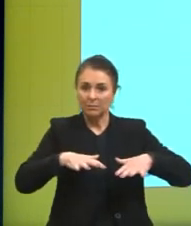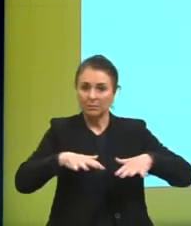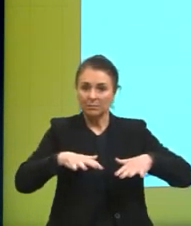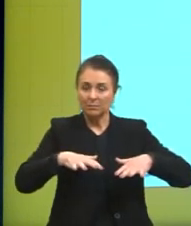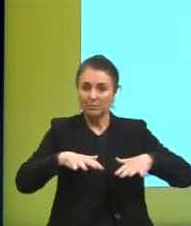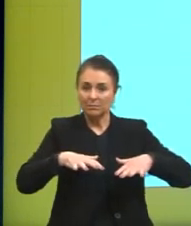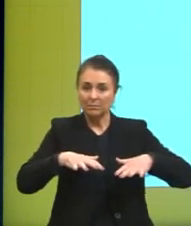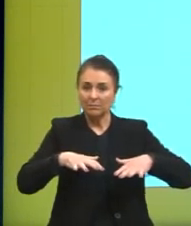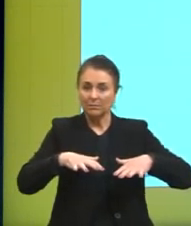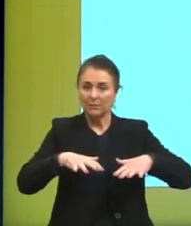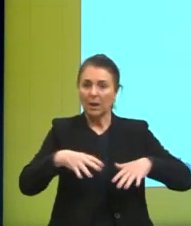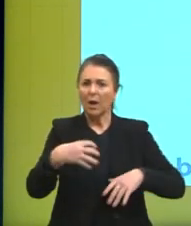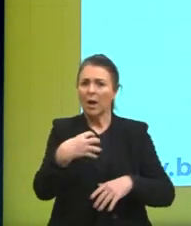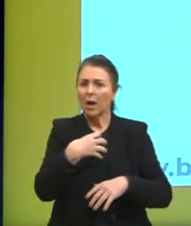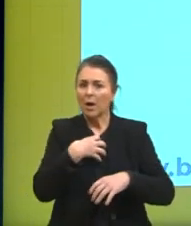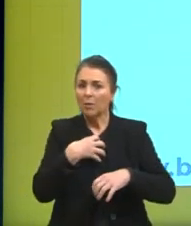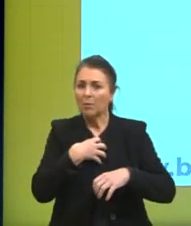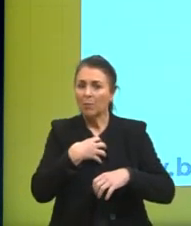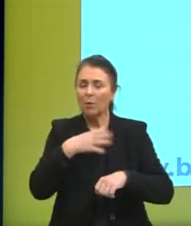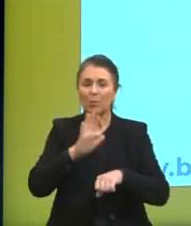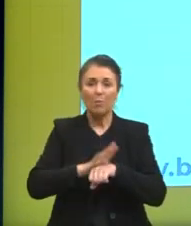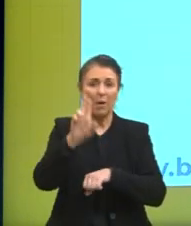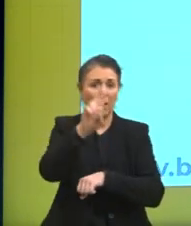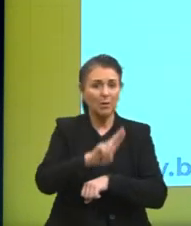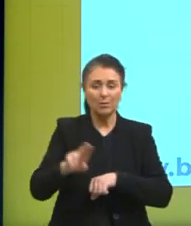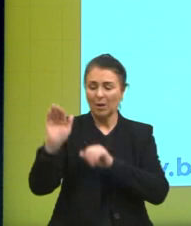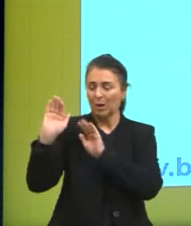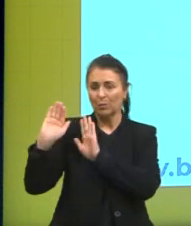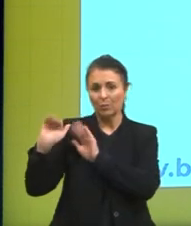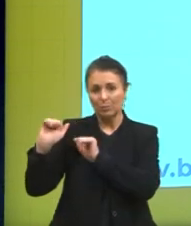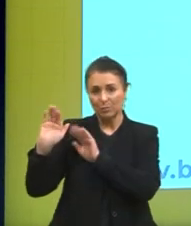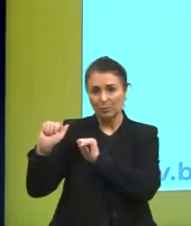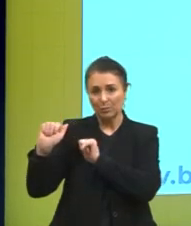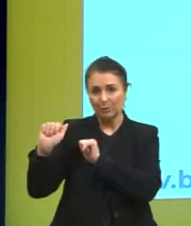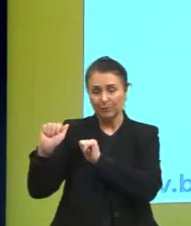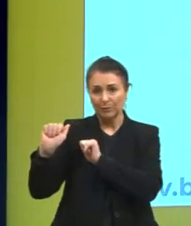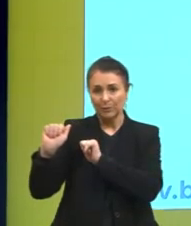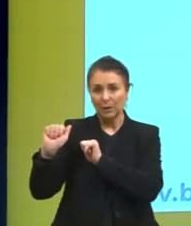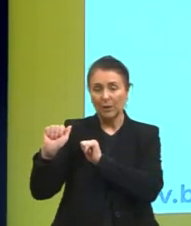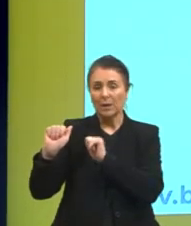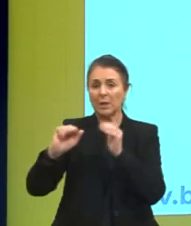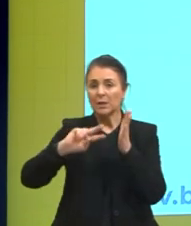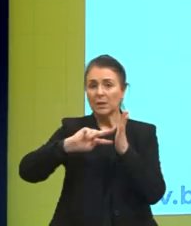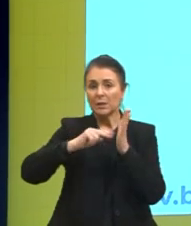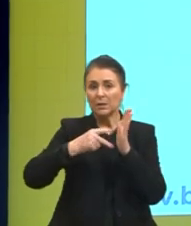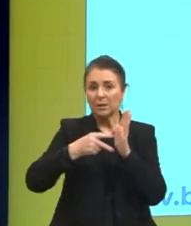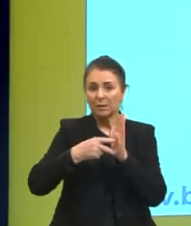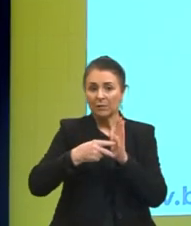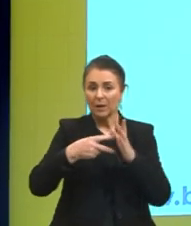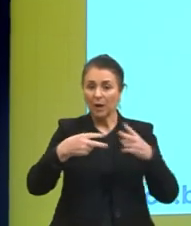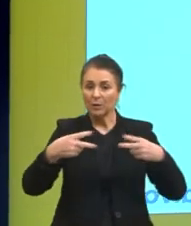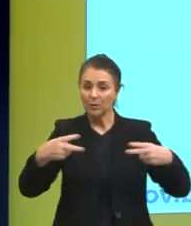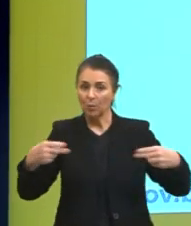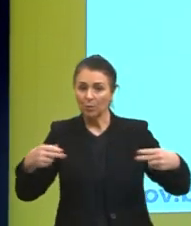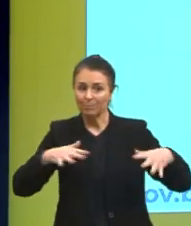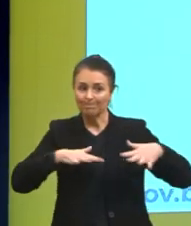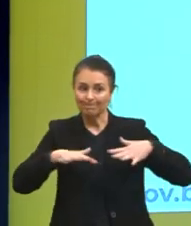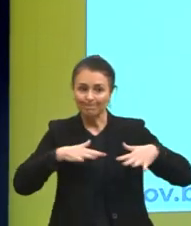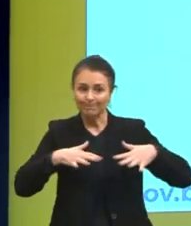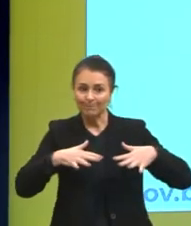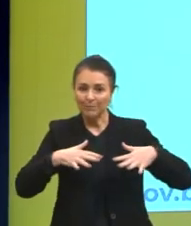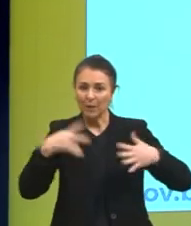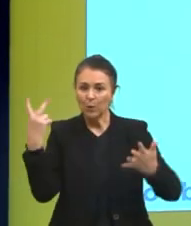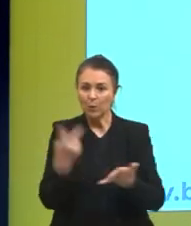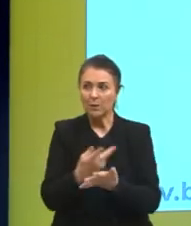é o modo mais utilizado em espanhol se refere às ações ocorridas no passado